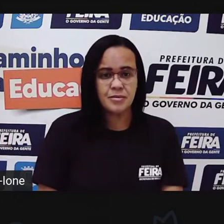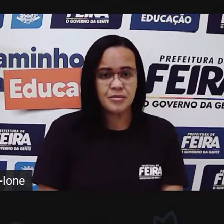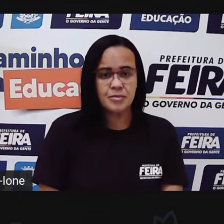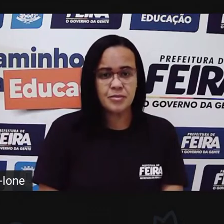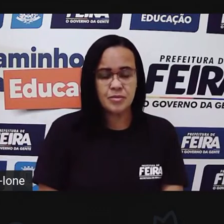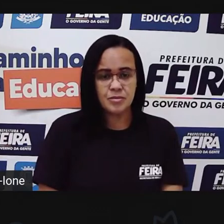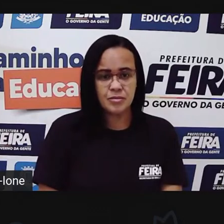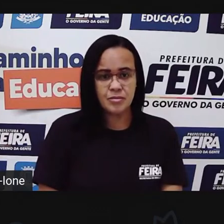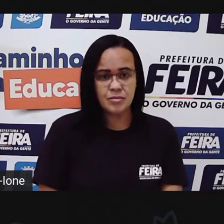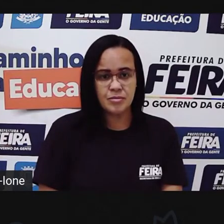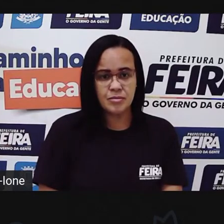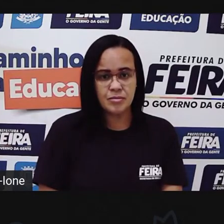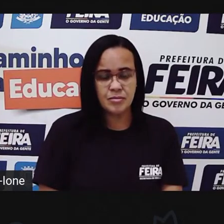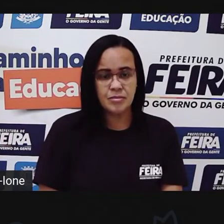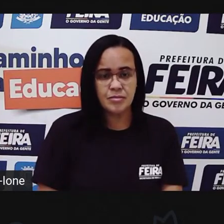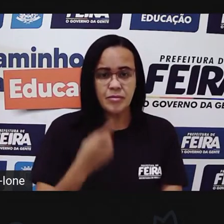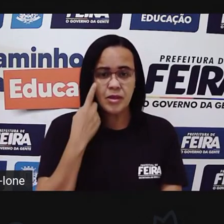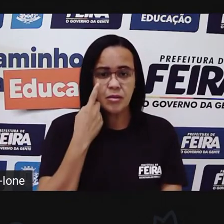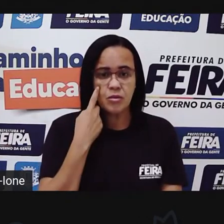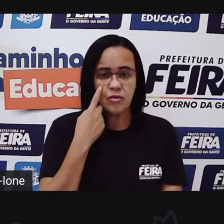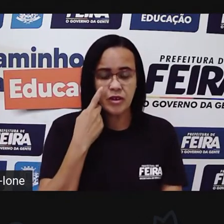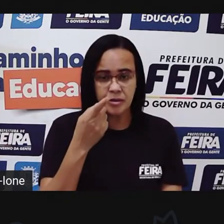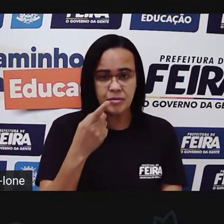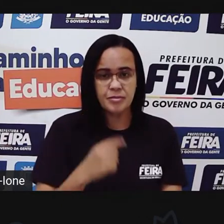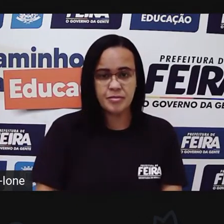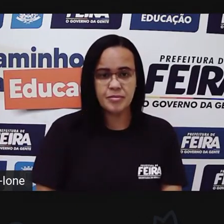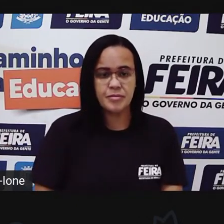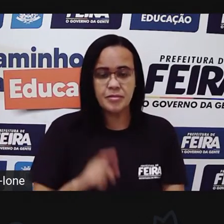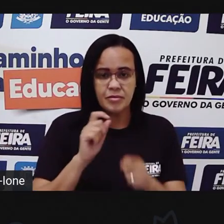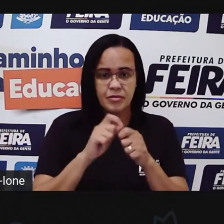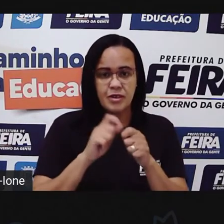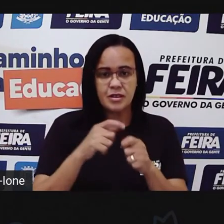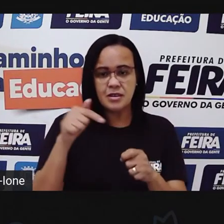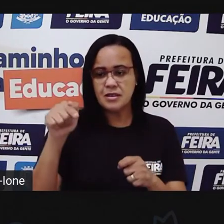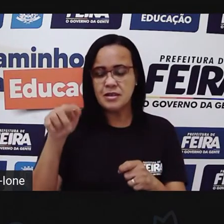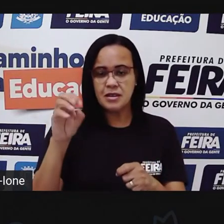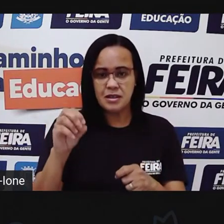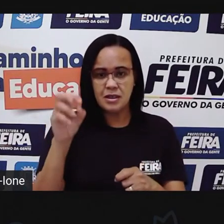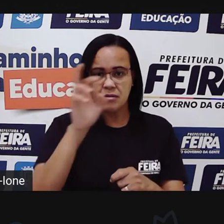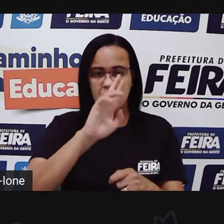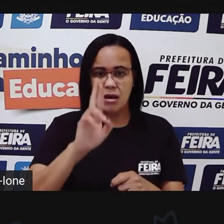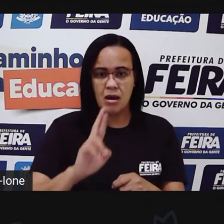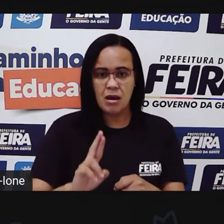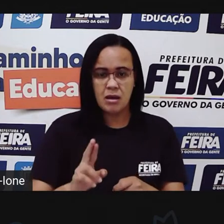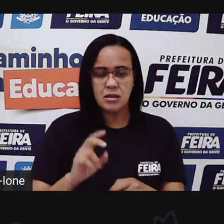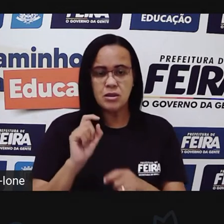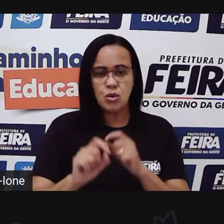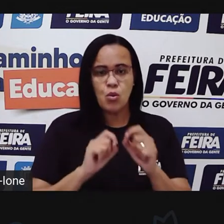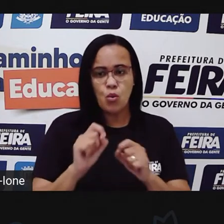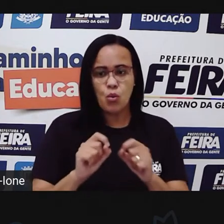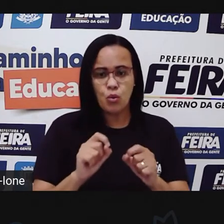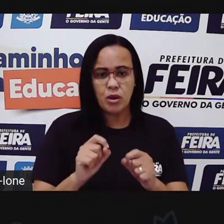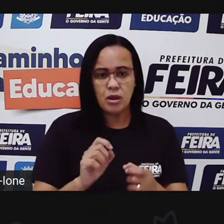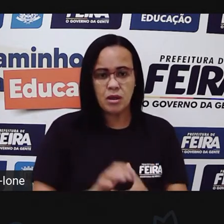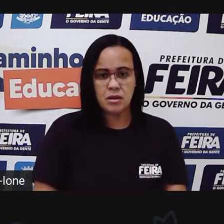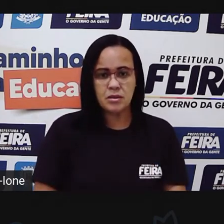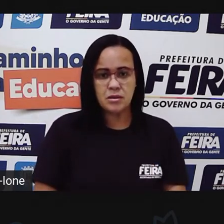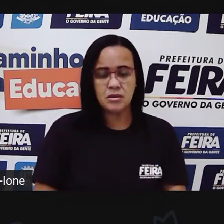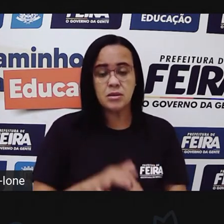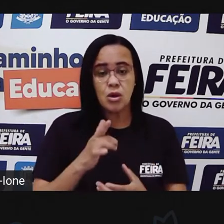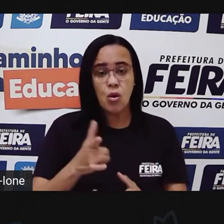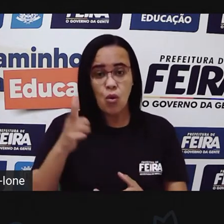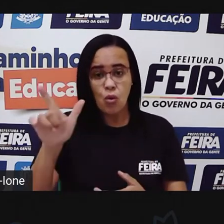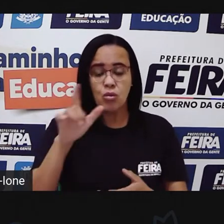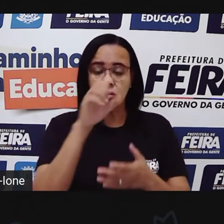Vamos fazer aqui? 70 reais? A Pró vai compartilhar aqui a tela da outra atividade para a gente escrever, tá bom?